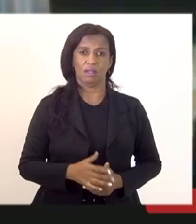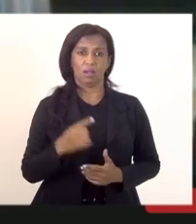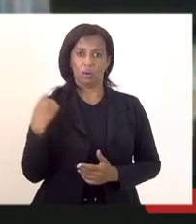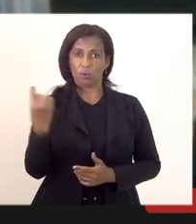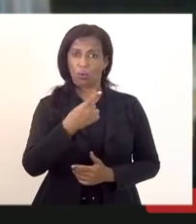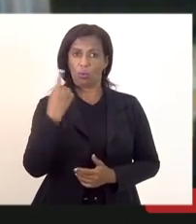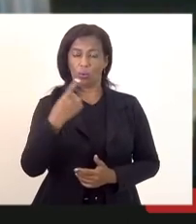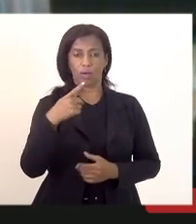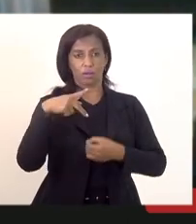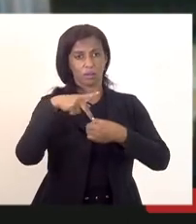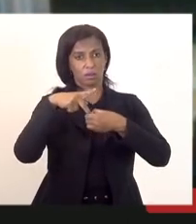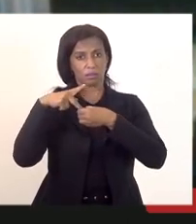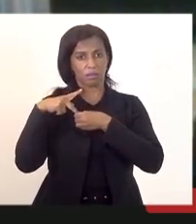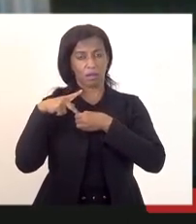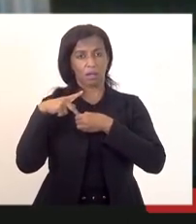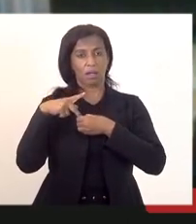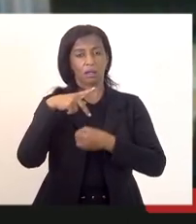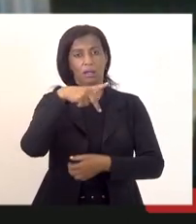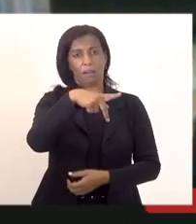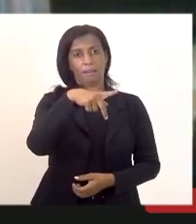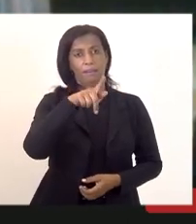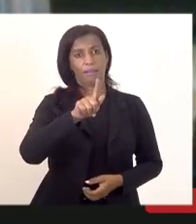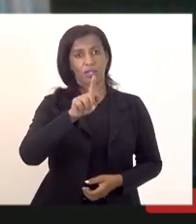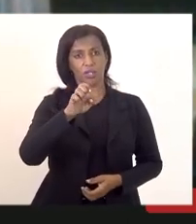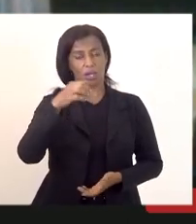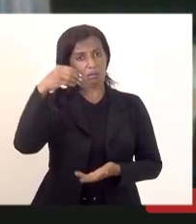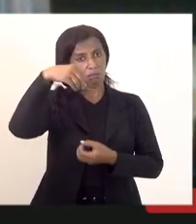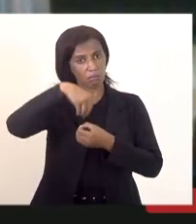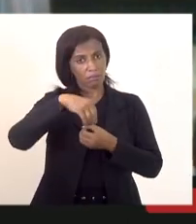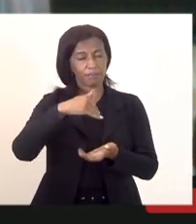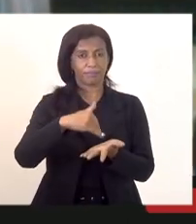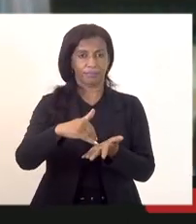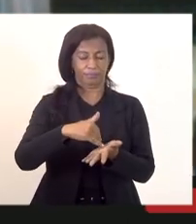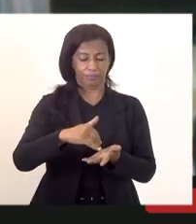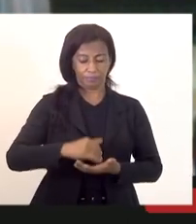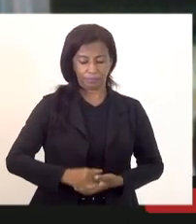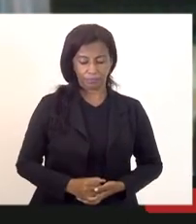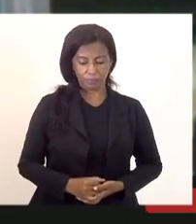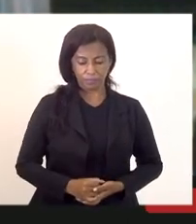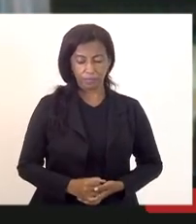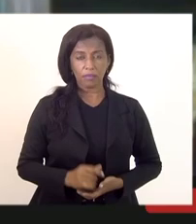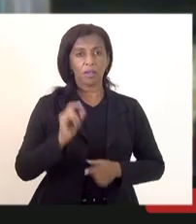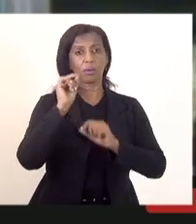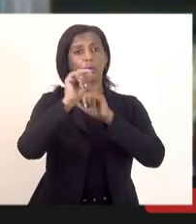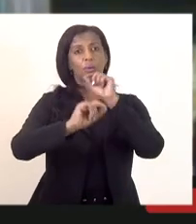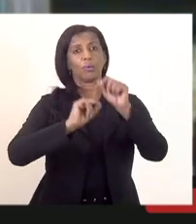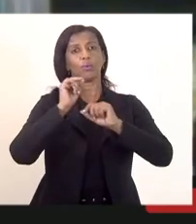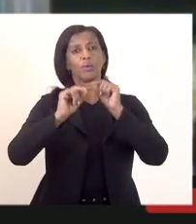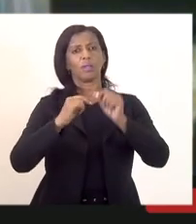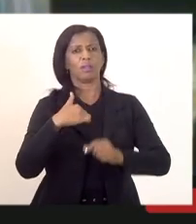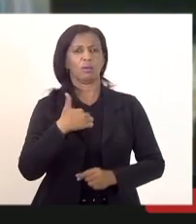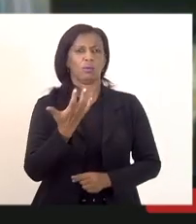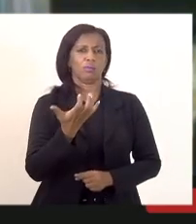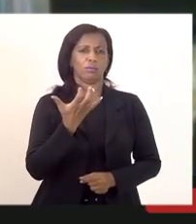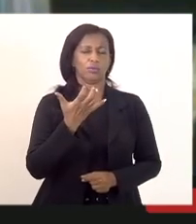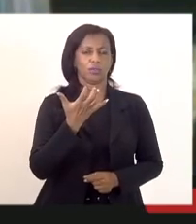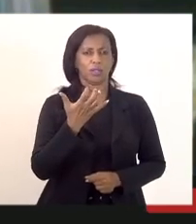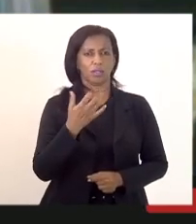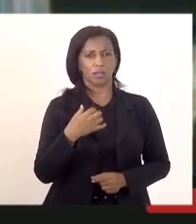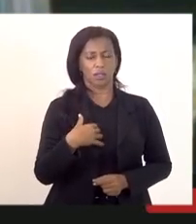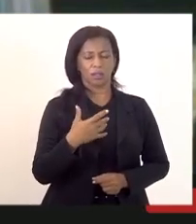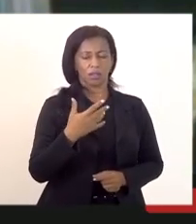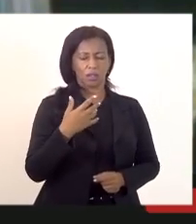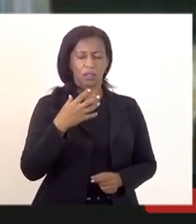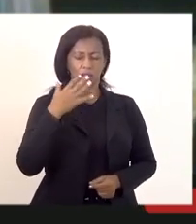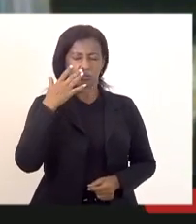nossa procuradora representante da PGE aqui na secretaria agora o que eu gostaria de chamar a atenção que foi exatamente